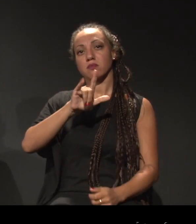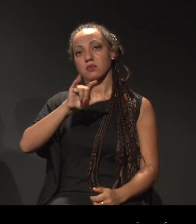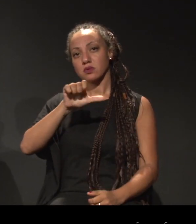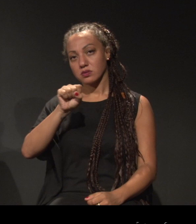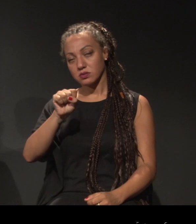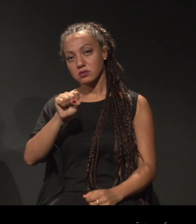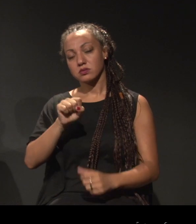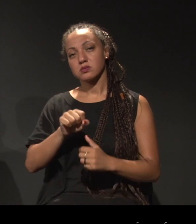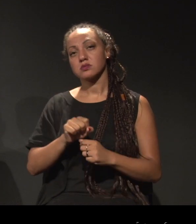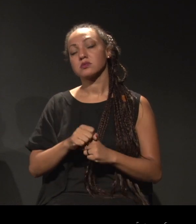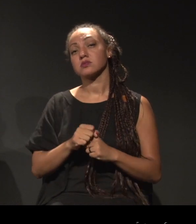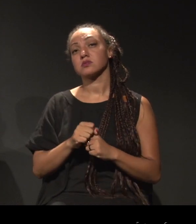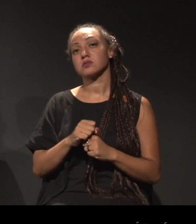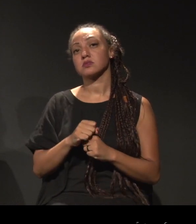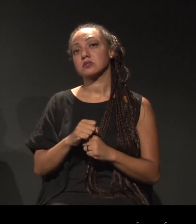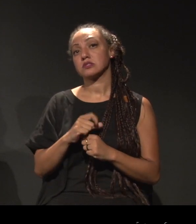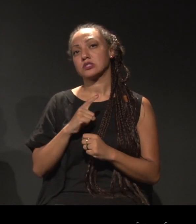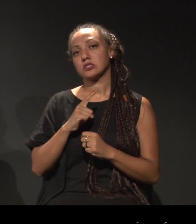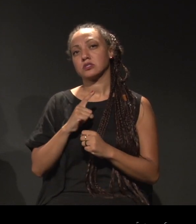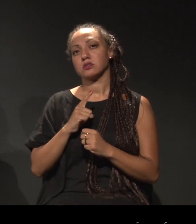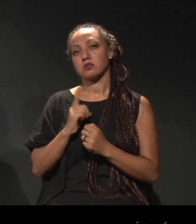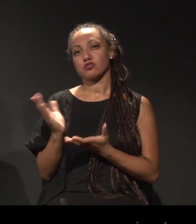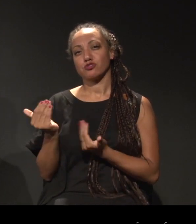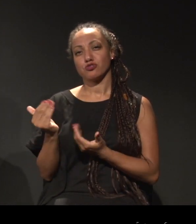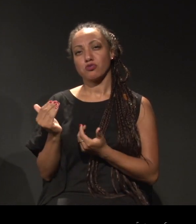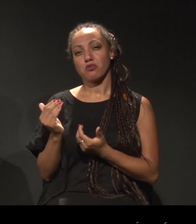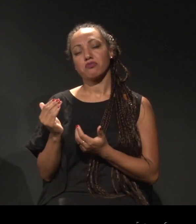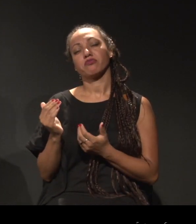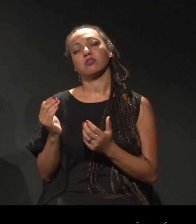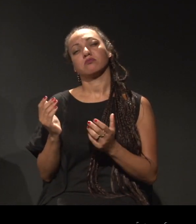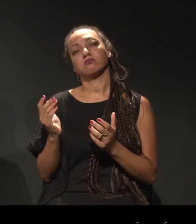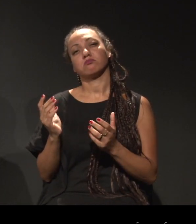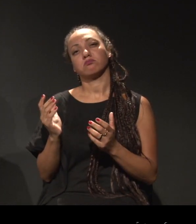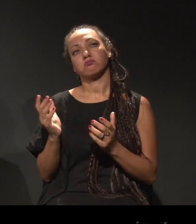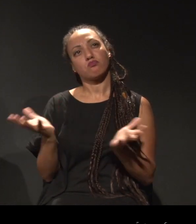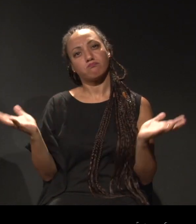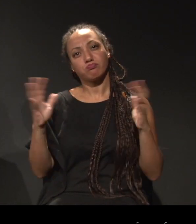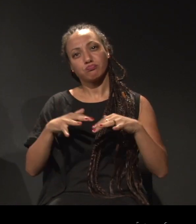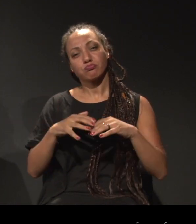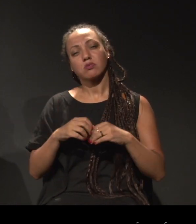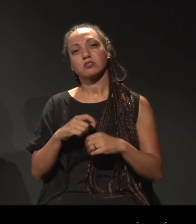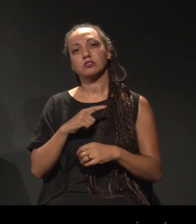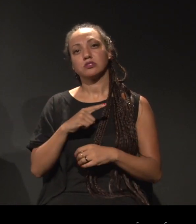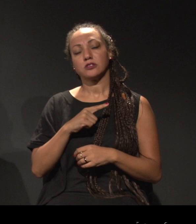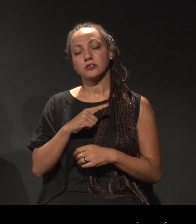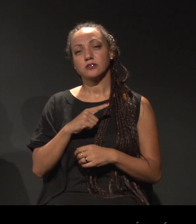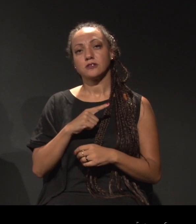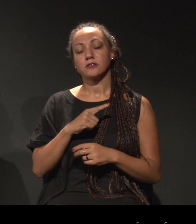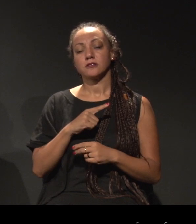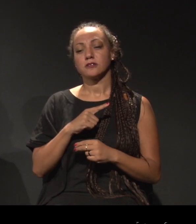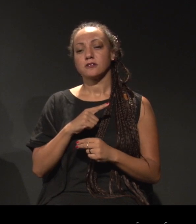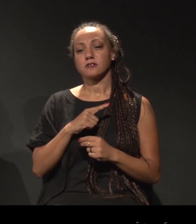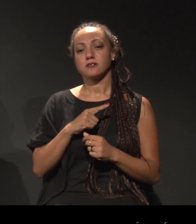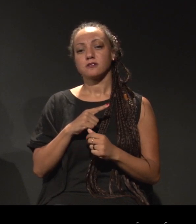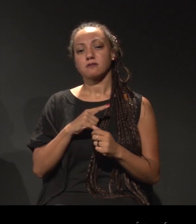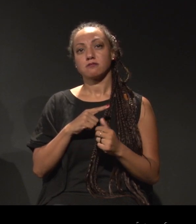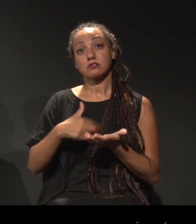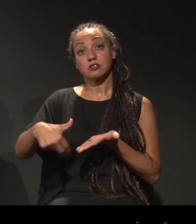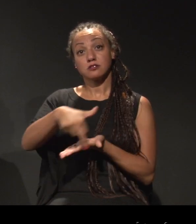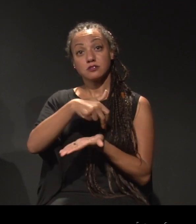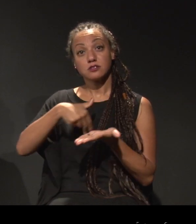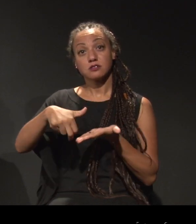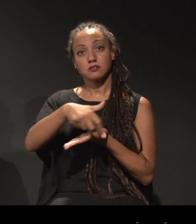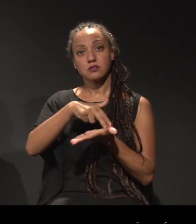onde se reunia a juventude, e essa juventude dançava